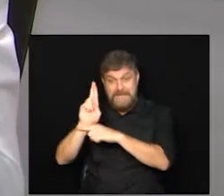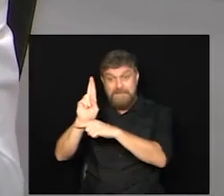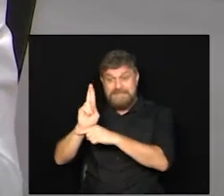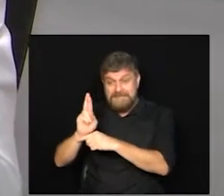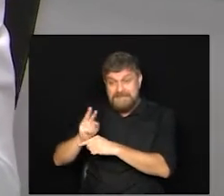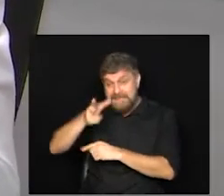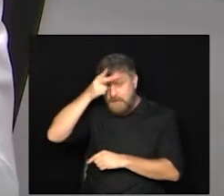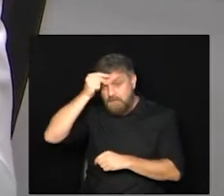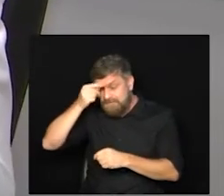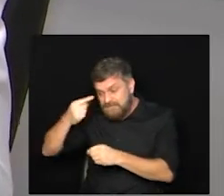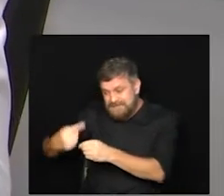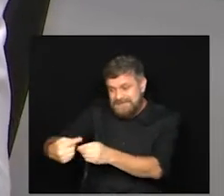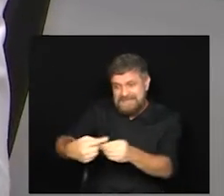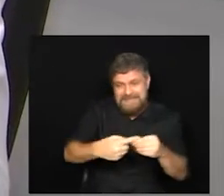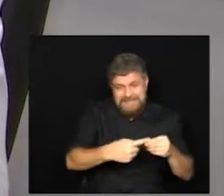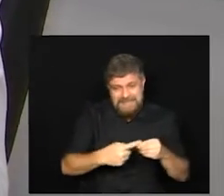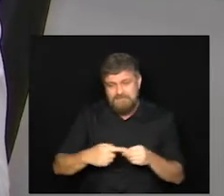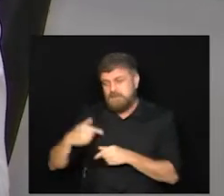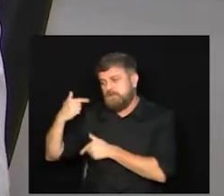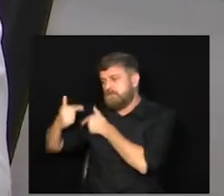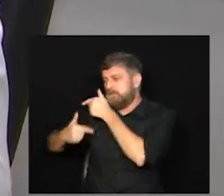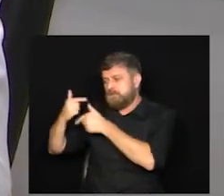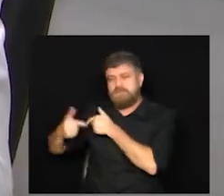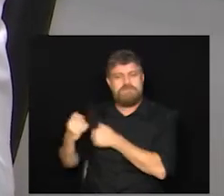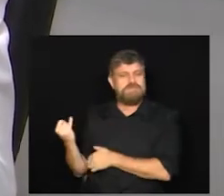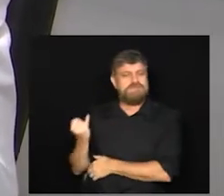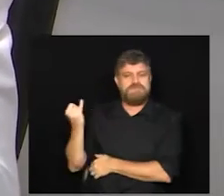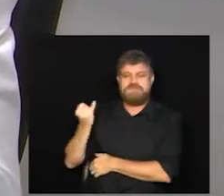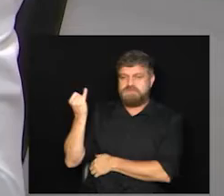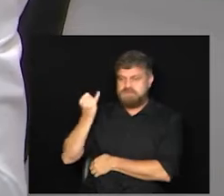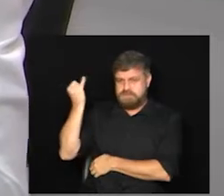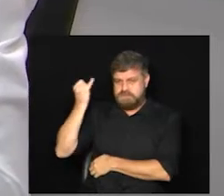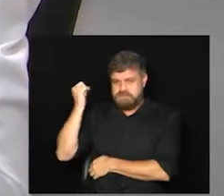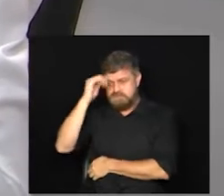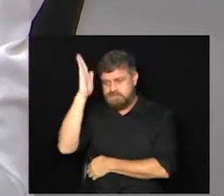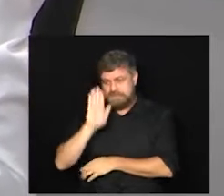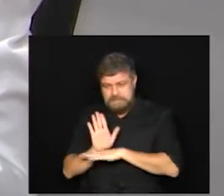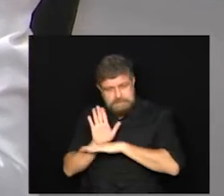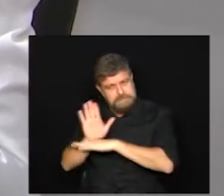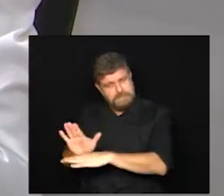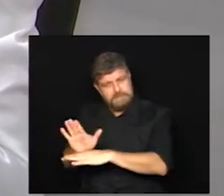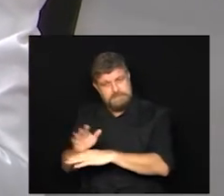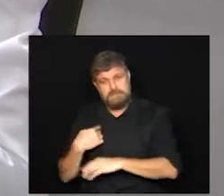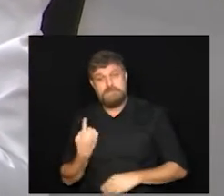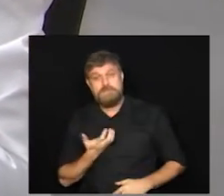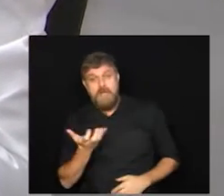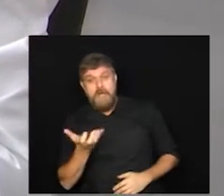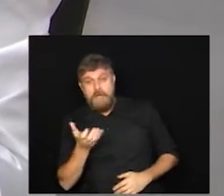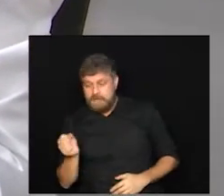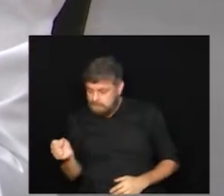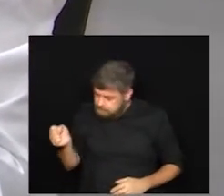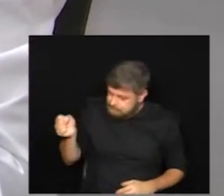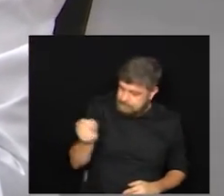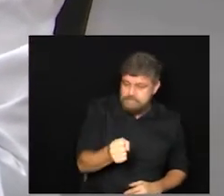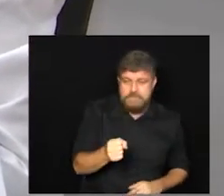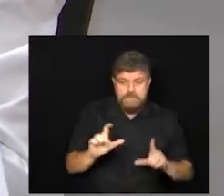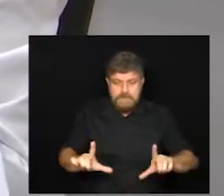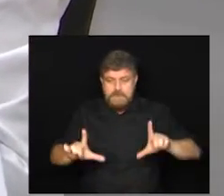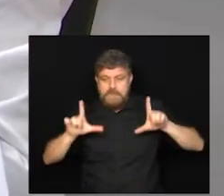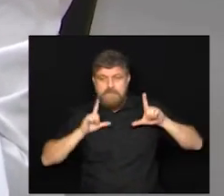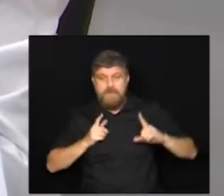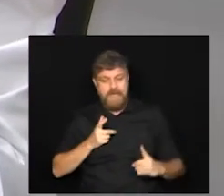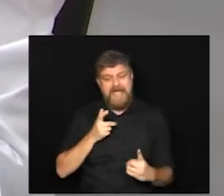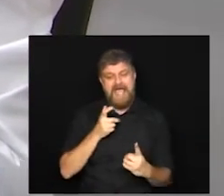Prefeitos, o Jonas Donizete, que tem feito um trabalho muito importante para o Brasil. Então, nós queremos trazê-lo aqui também para falar das